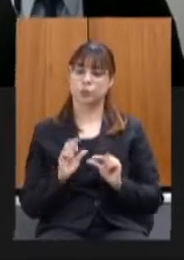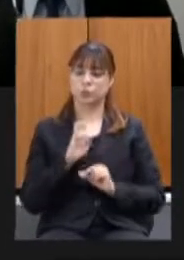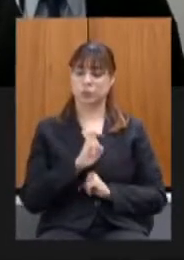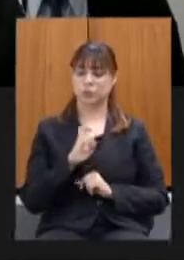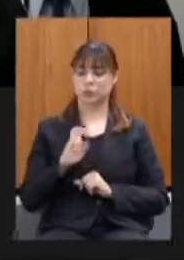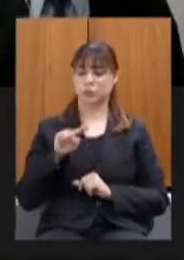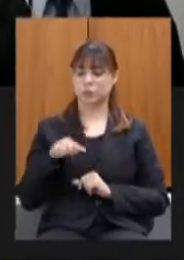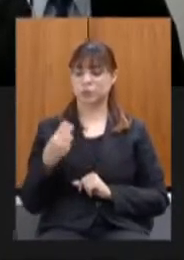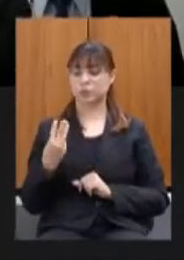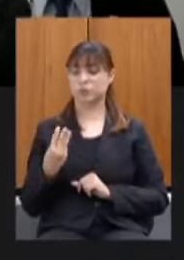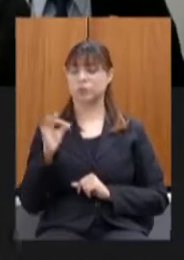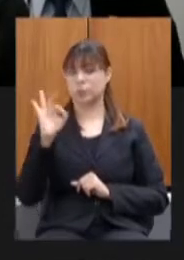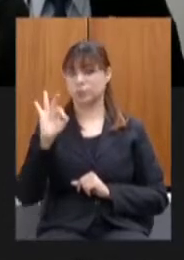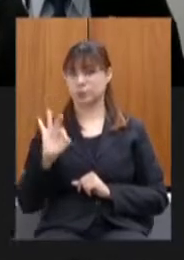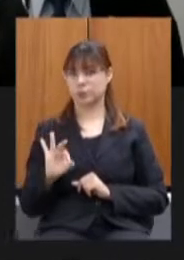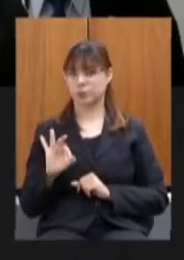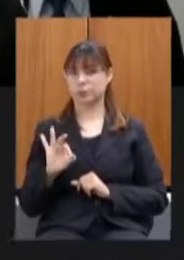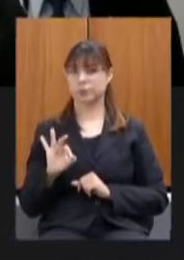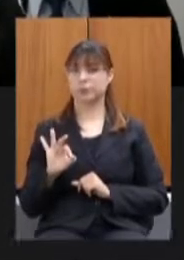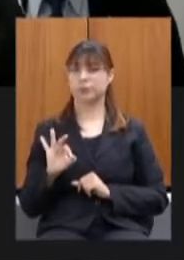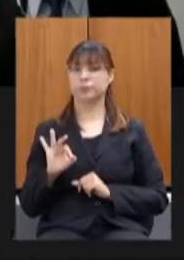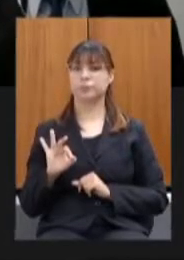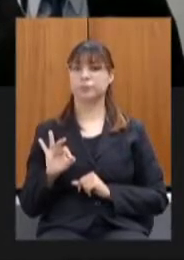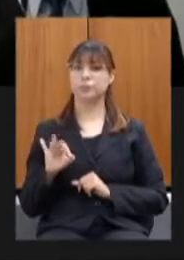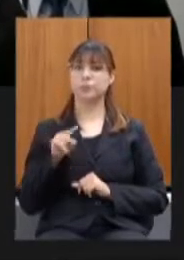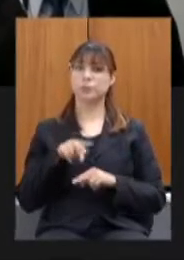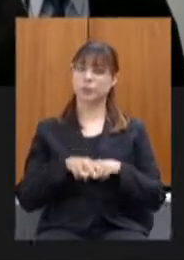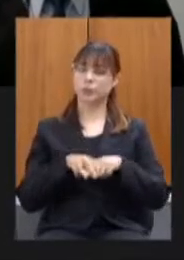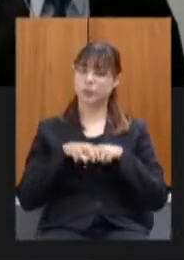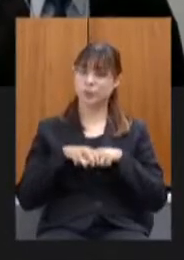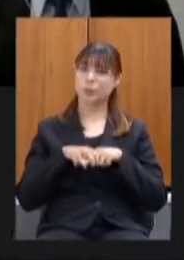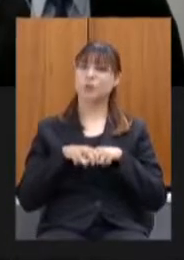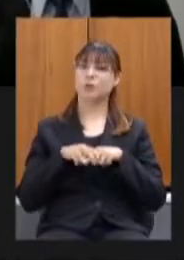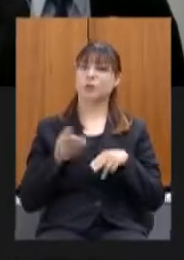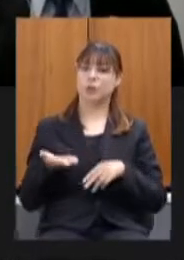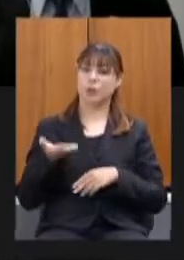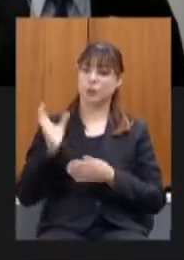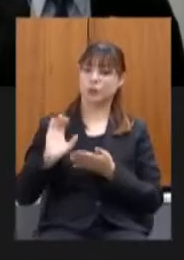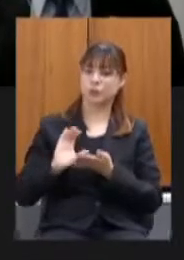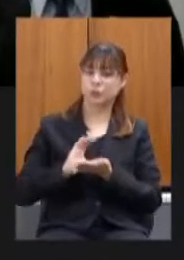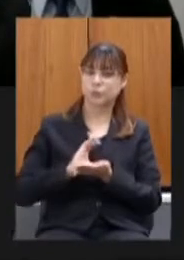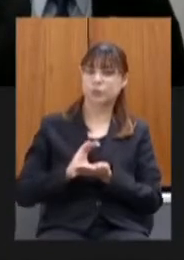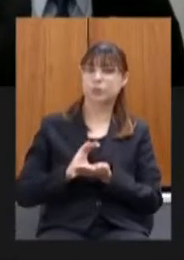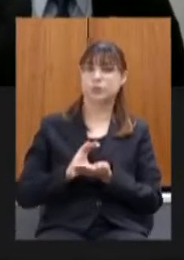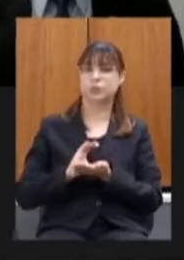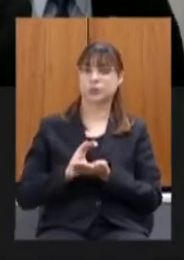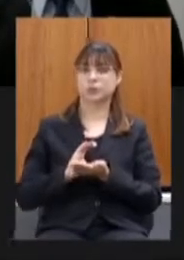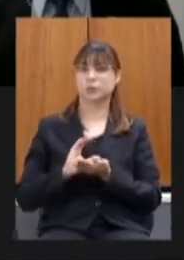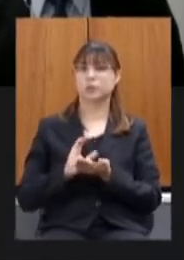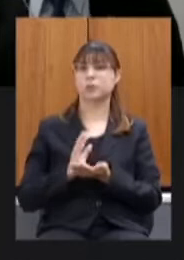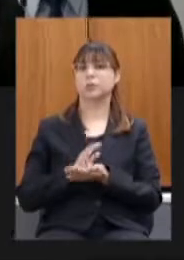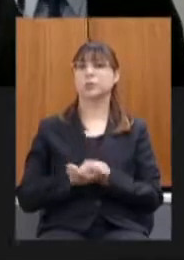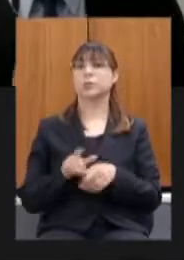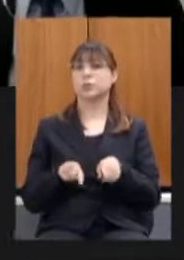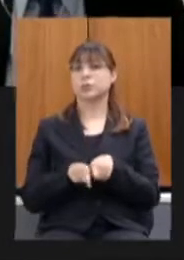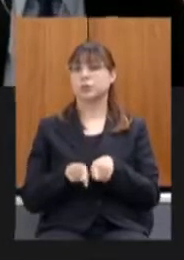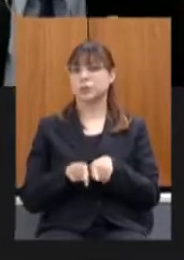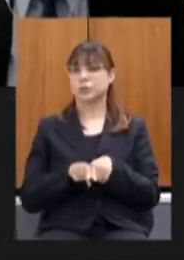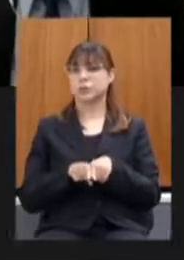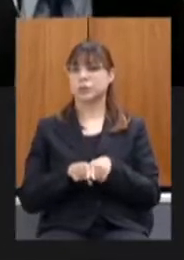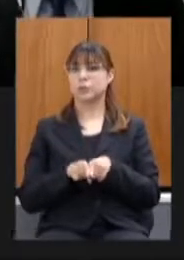,3% isso muito em função do aumento da arrecadação nesse período e a estabilização